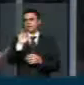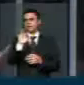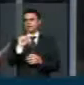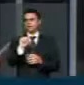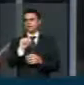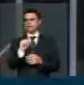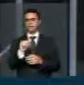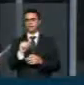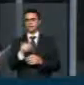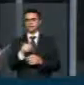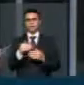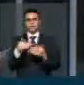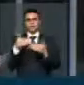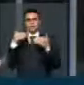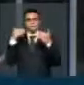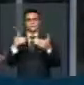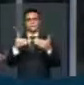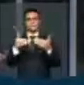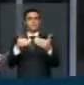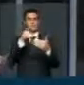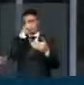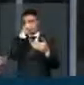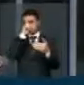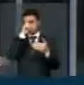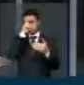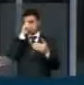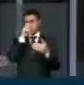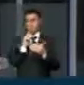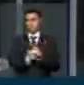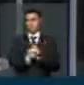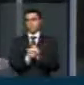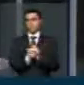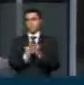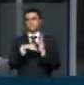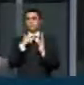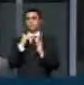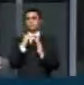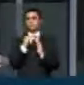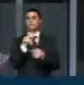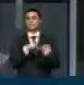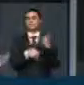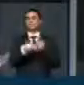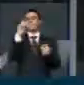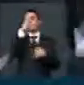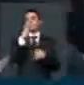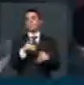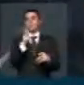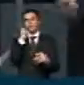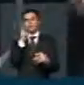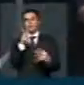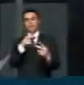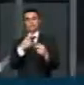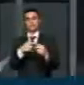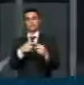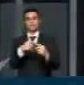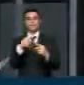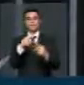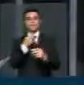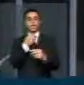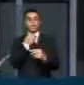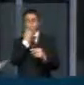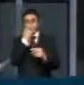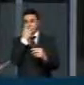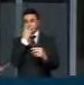São Vicente de Paula, como ouveu a população brasileira que ele ficou lá esperando o seu dono